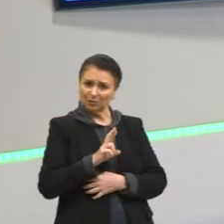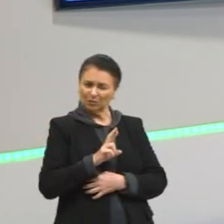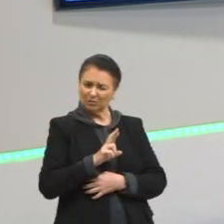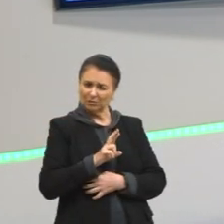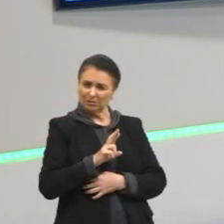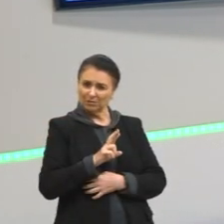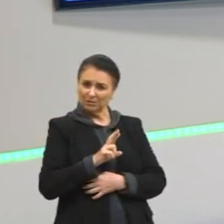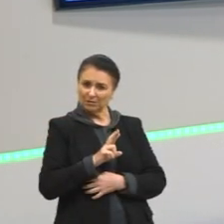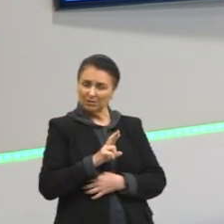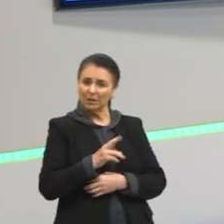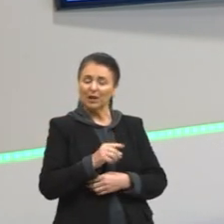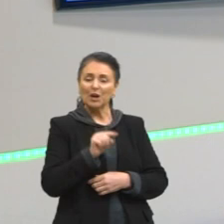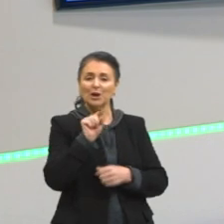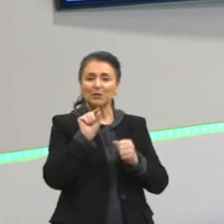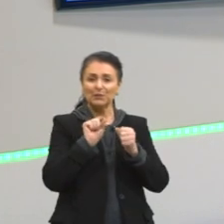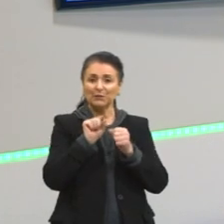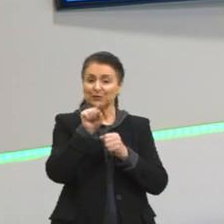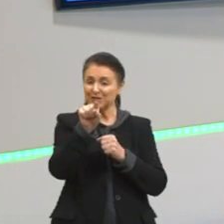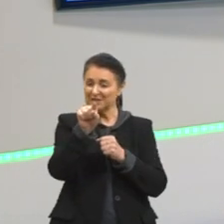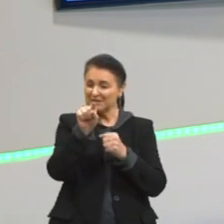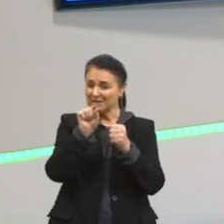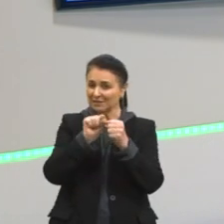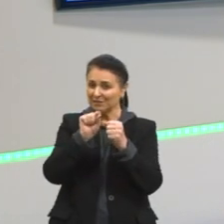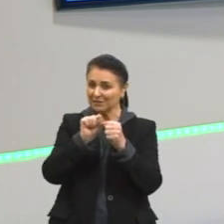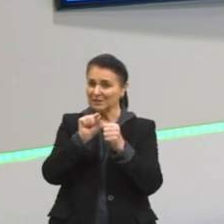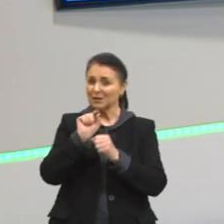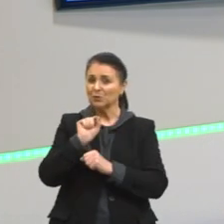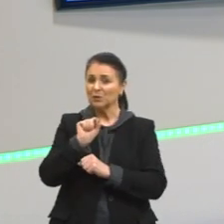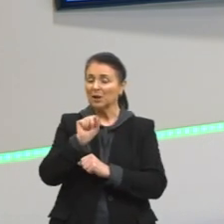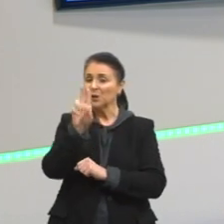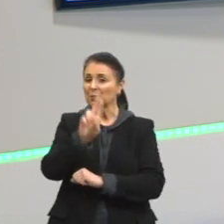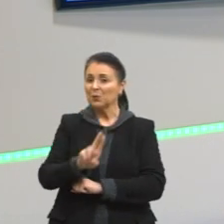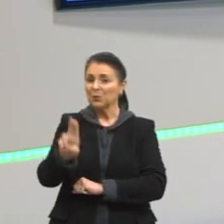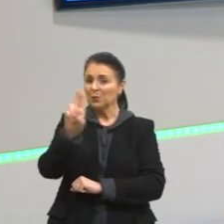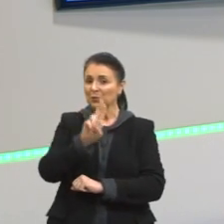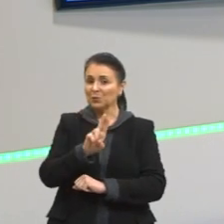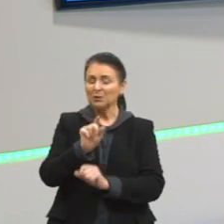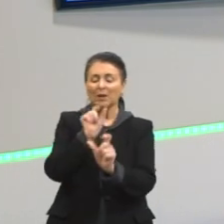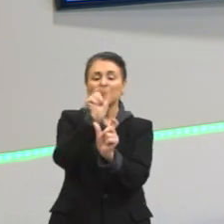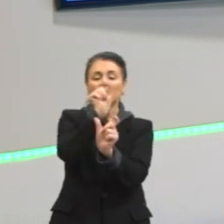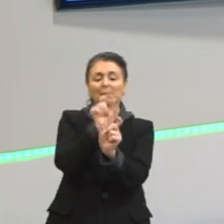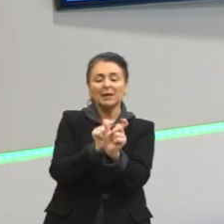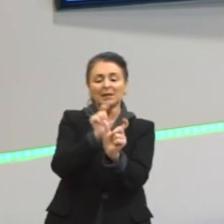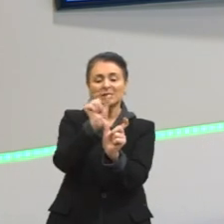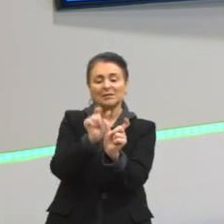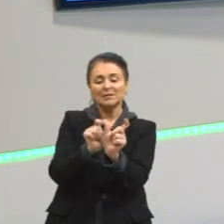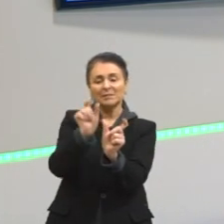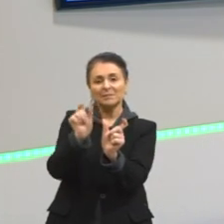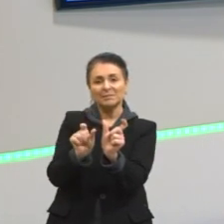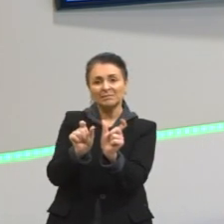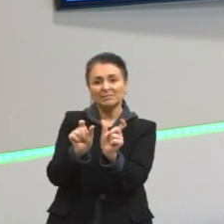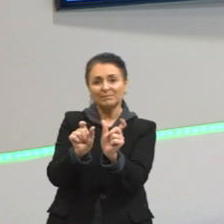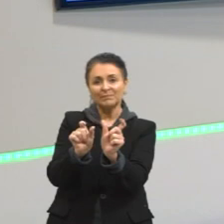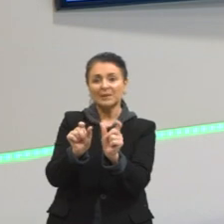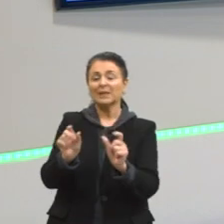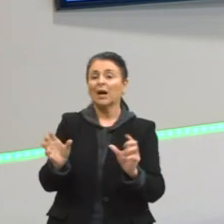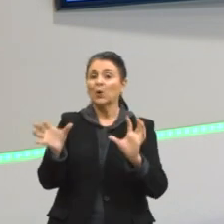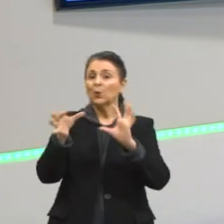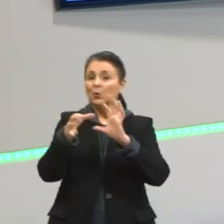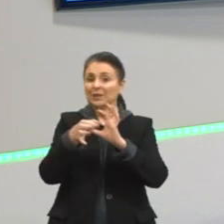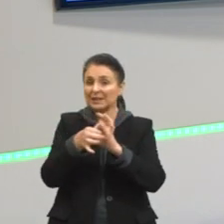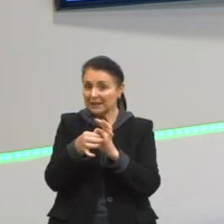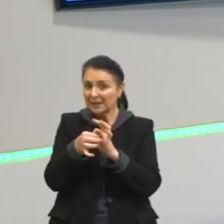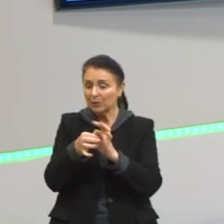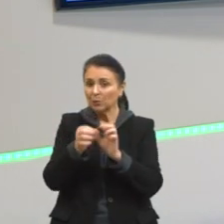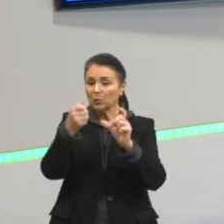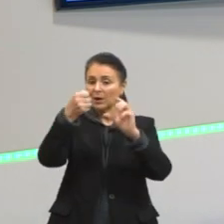vocês, vocês estão fazendo exatamente aqui um uso de personificação. Vocês estão dando características que são